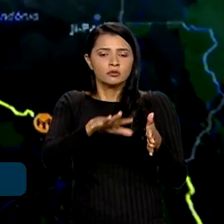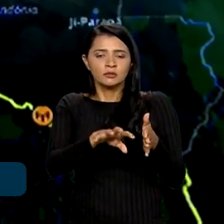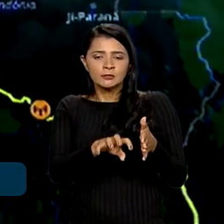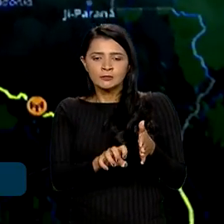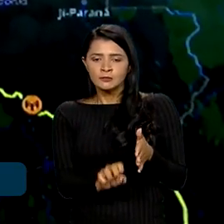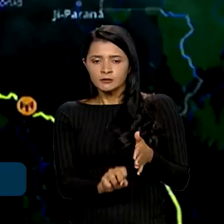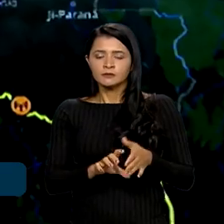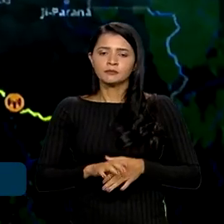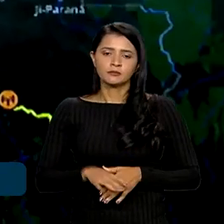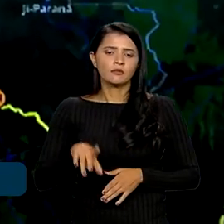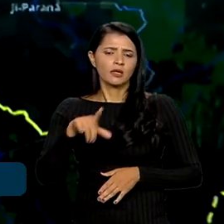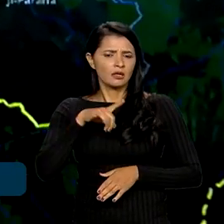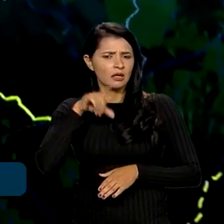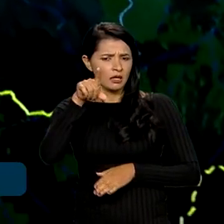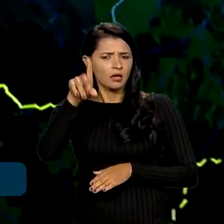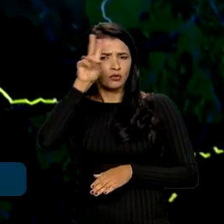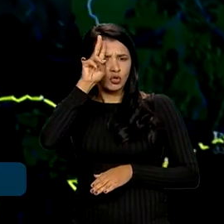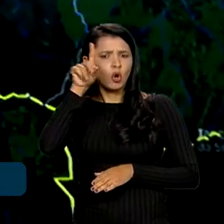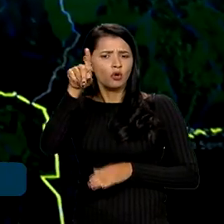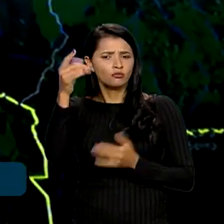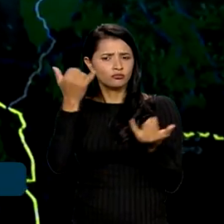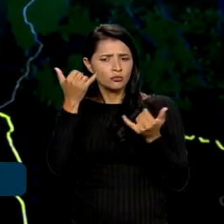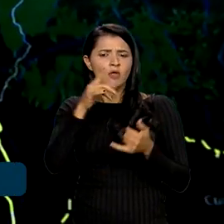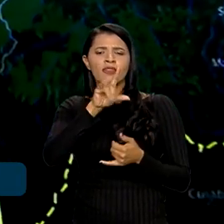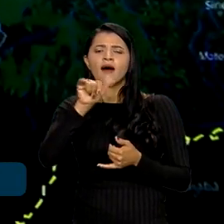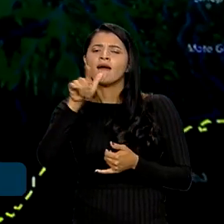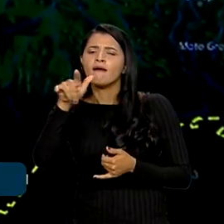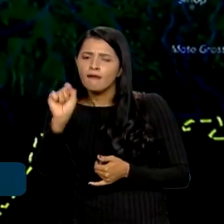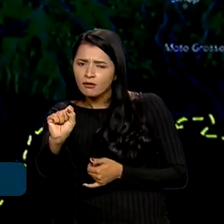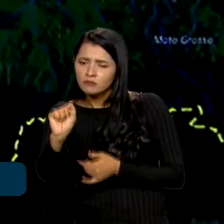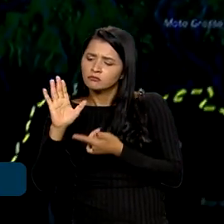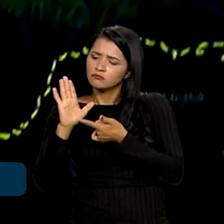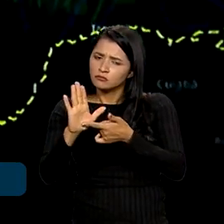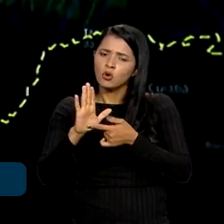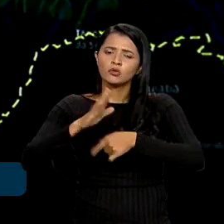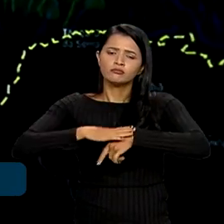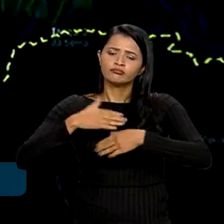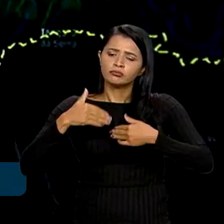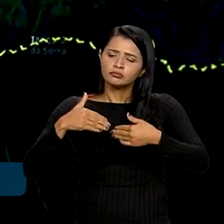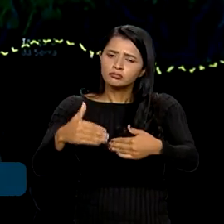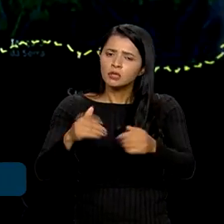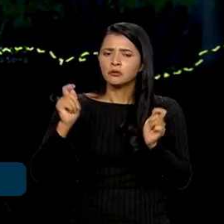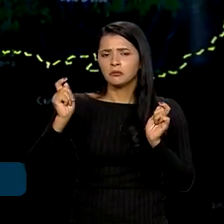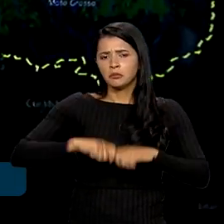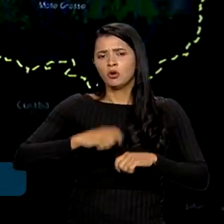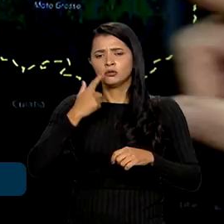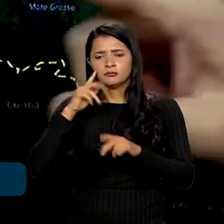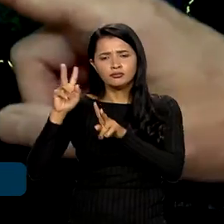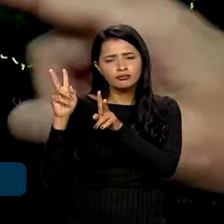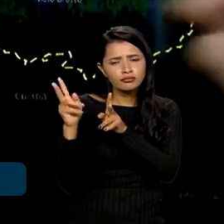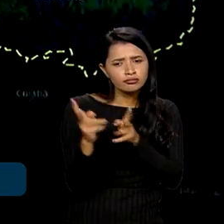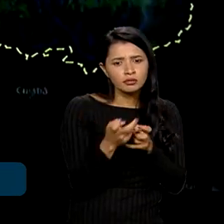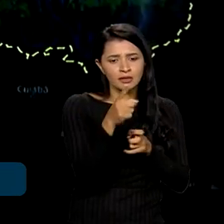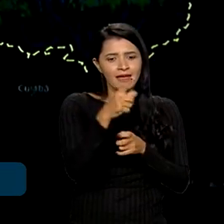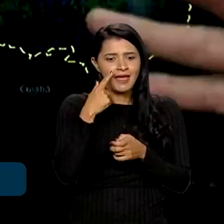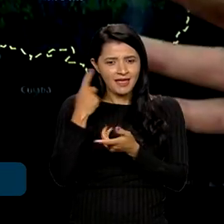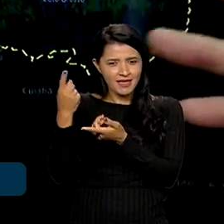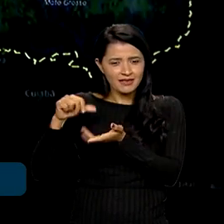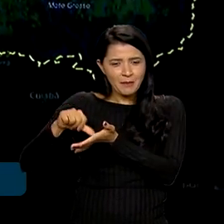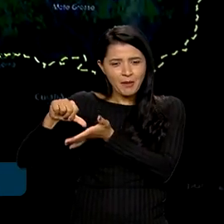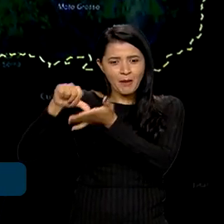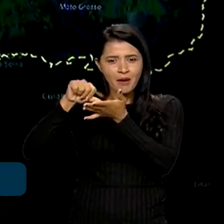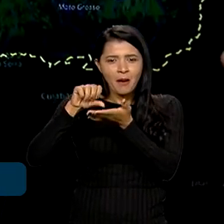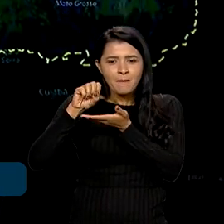histórico desses dados, que mostram justamente ao longo do tempo, o que permite fazer essa modelagem. Essas estações que estão